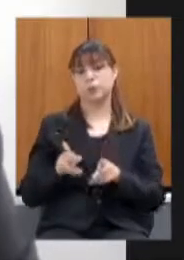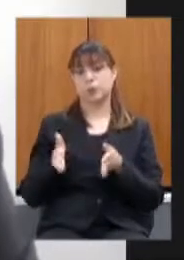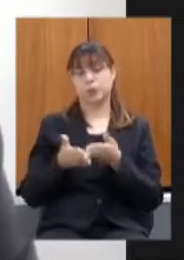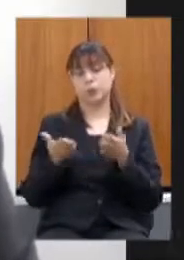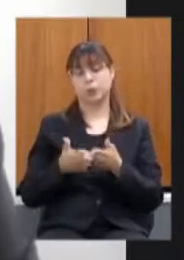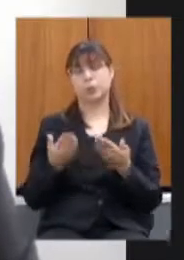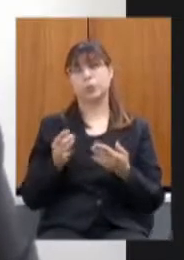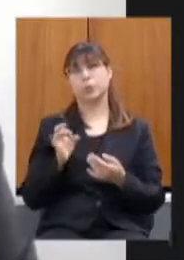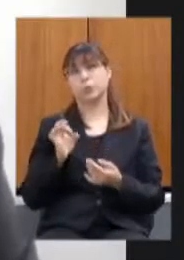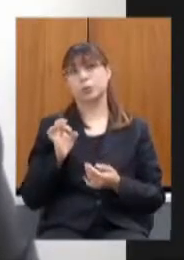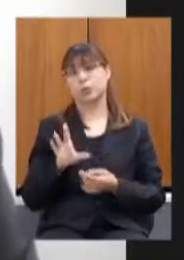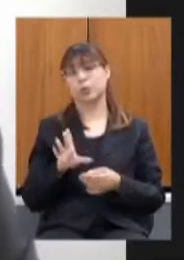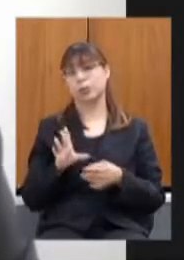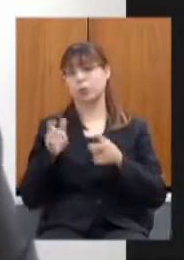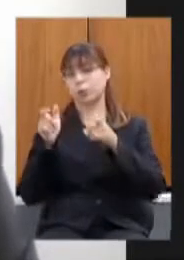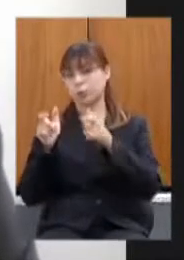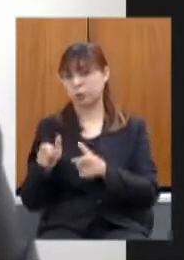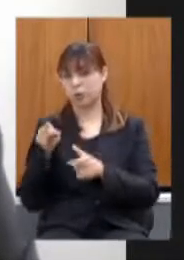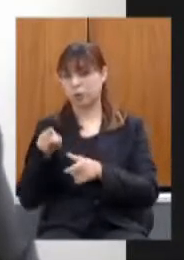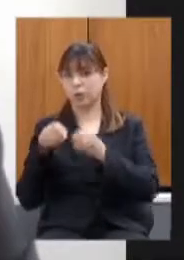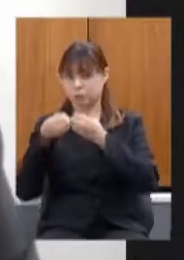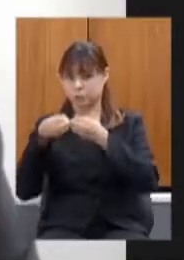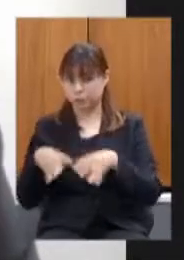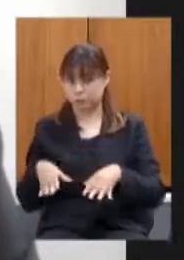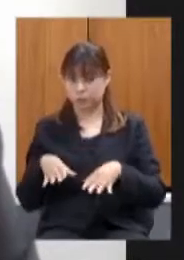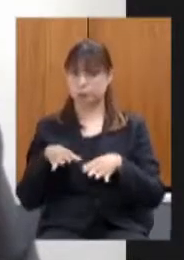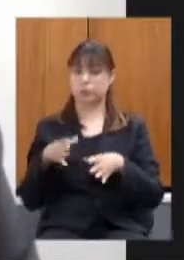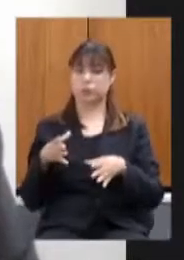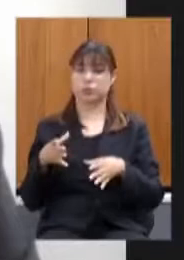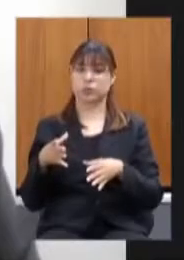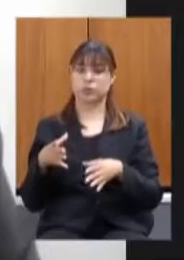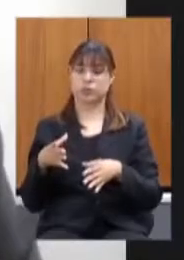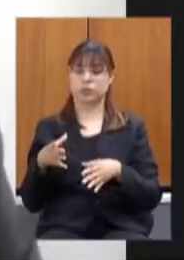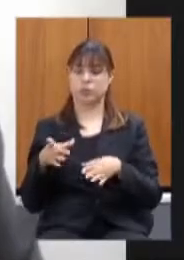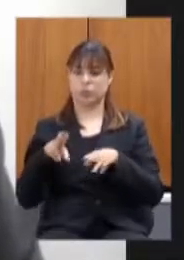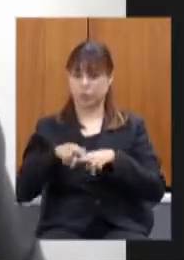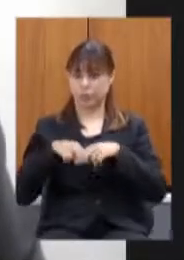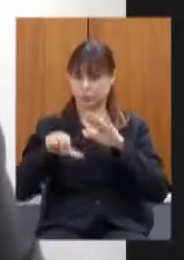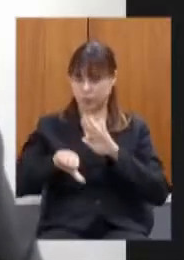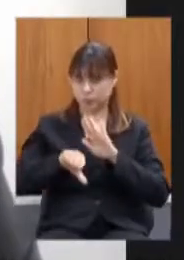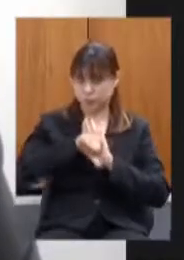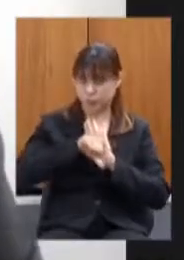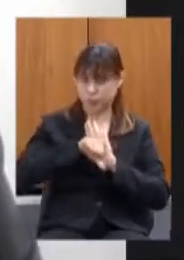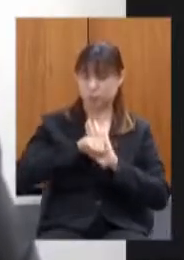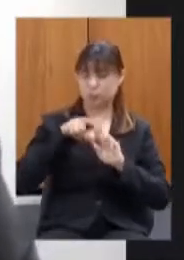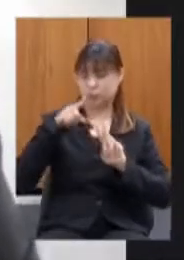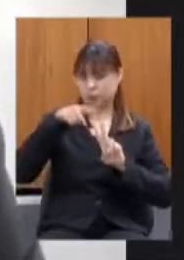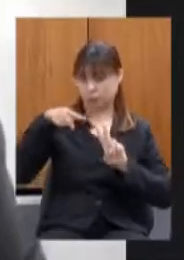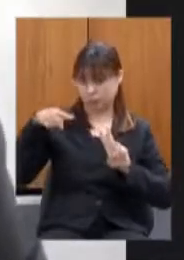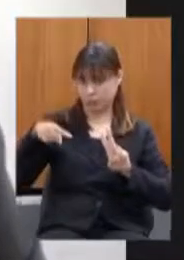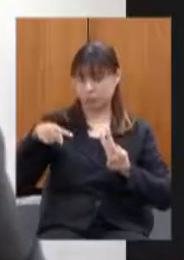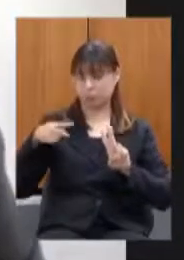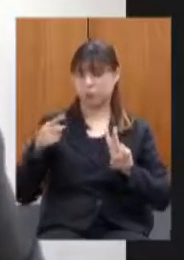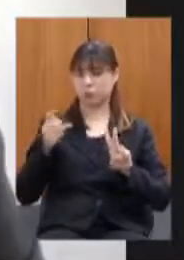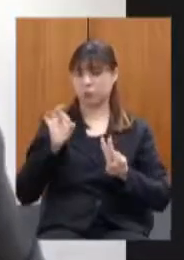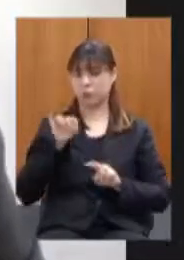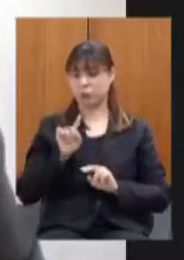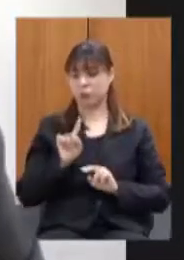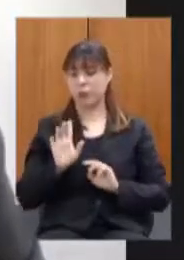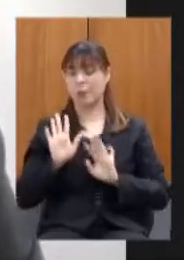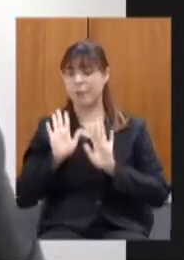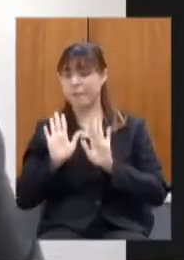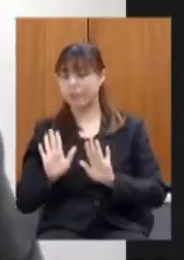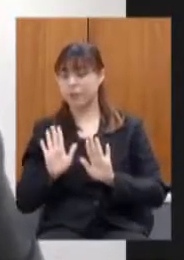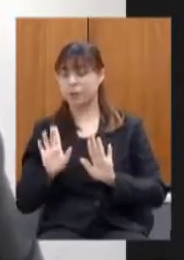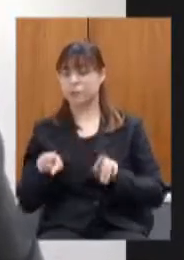região afetada atingida pela ação criminosa da Vale foi crime mas também